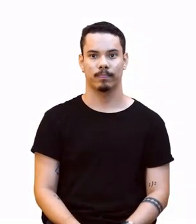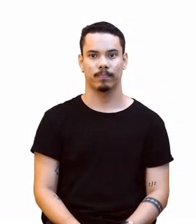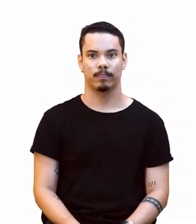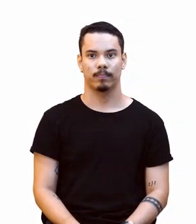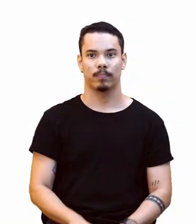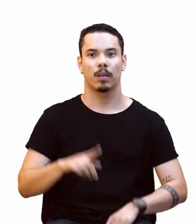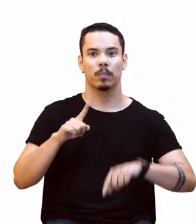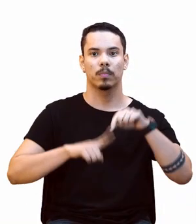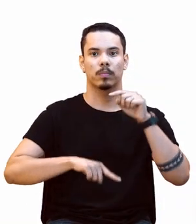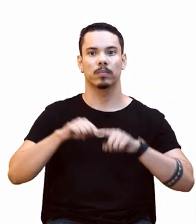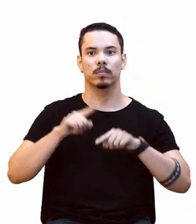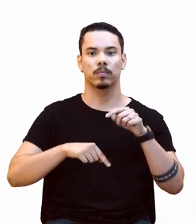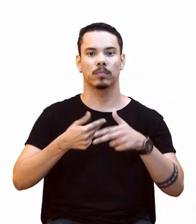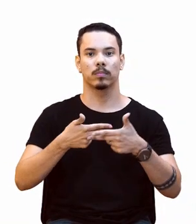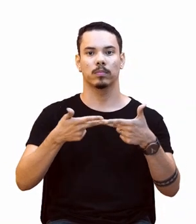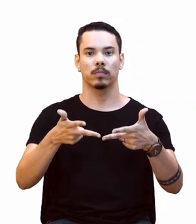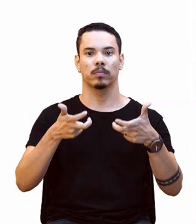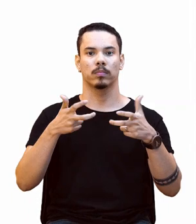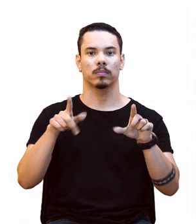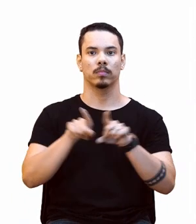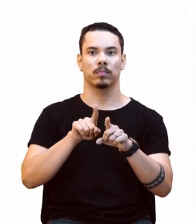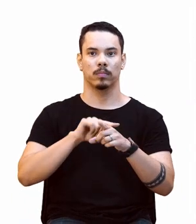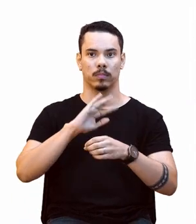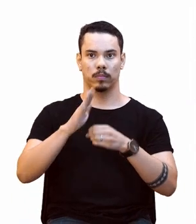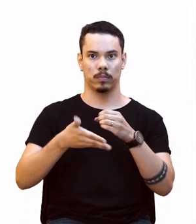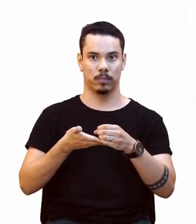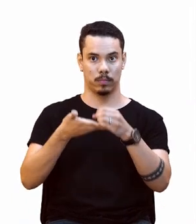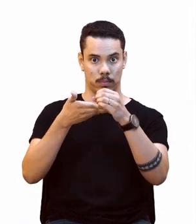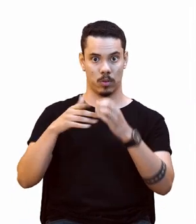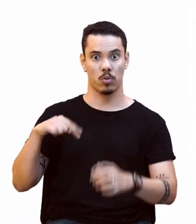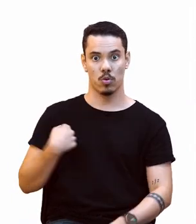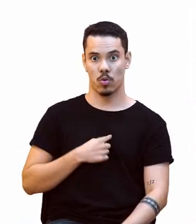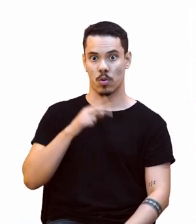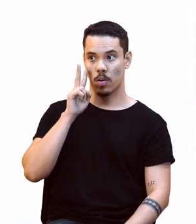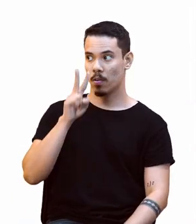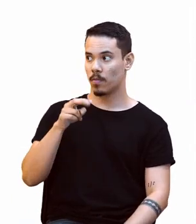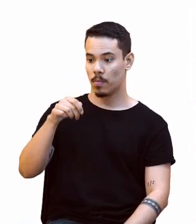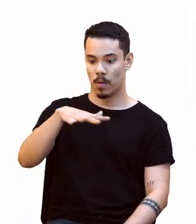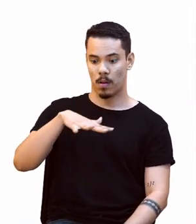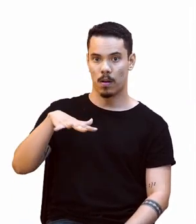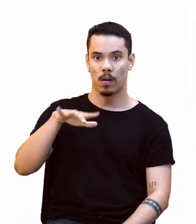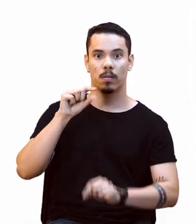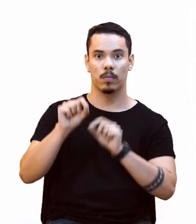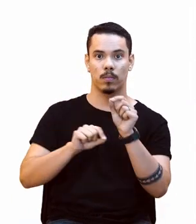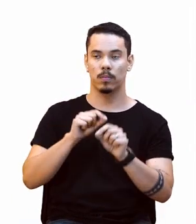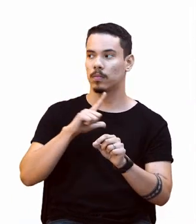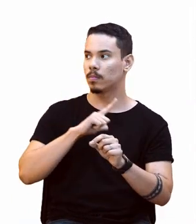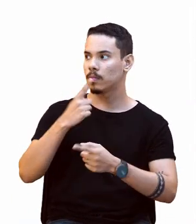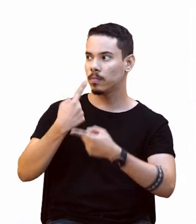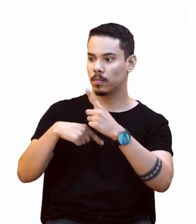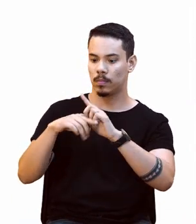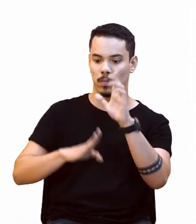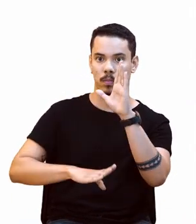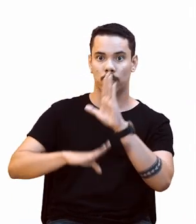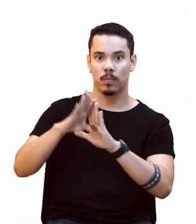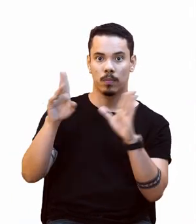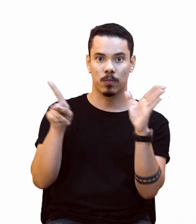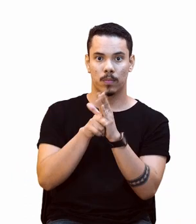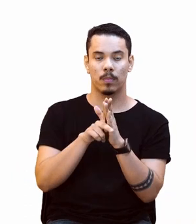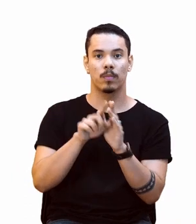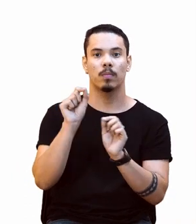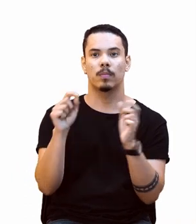Produção, consumo e sustentabilidade. Nós vimos nesse âmbito que, diante da Revolução Industrial, iniciou-se um